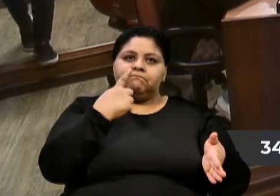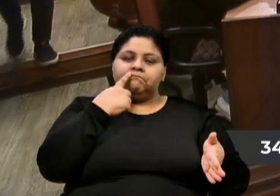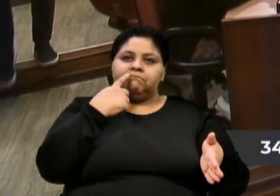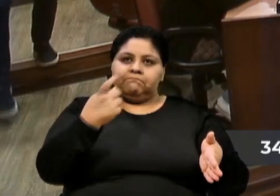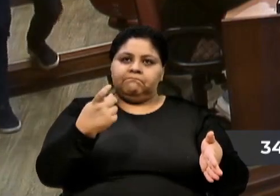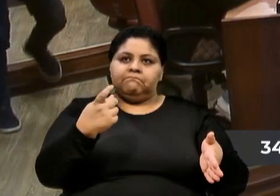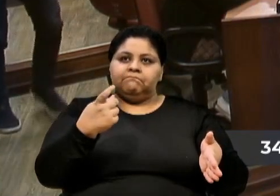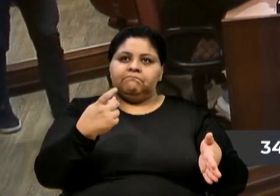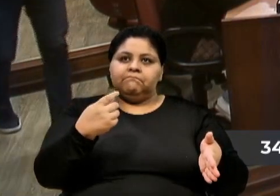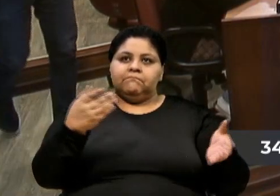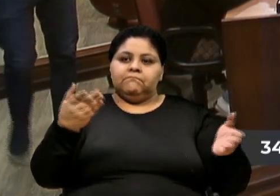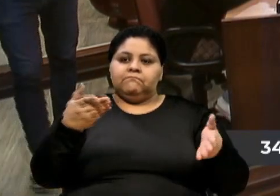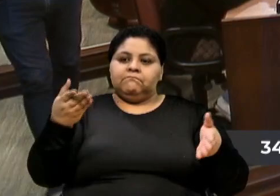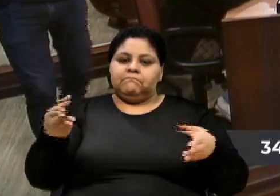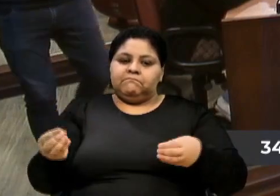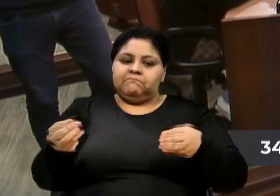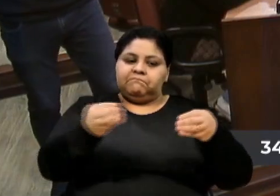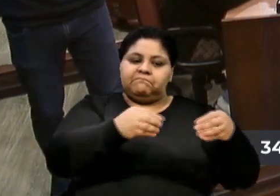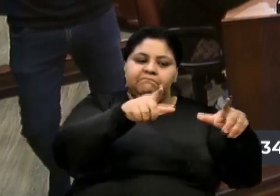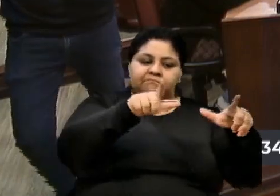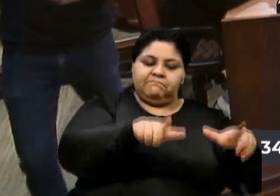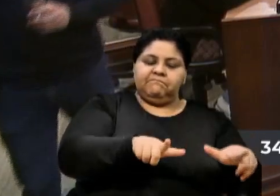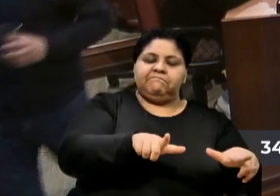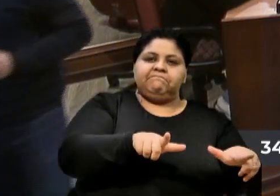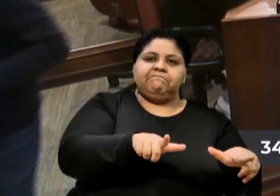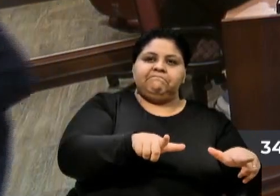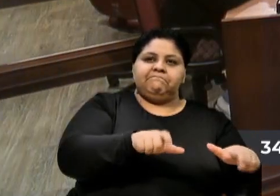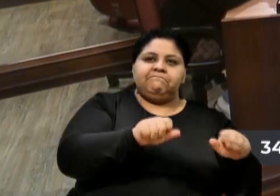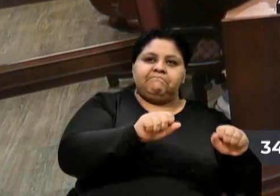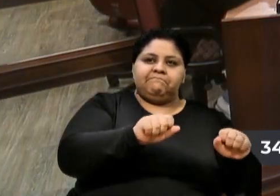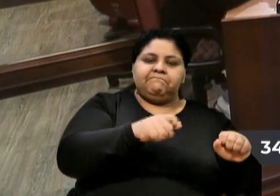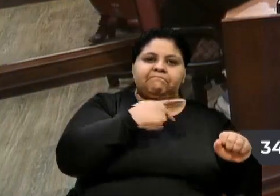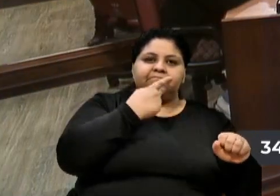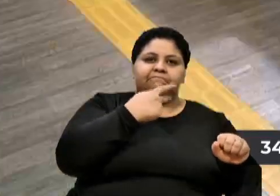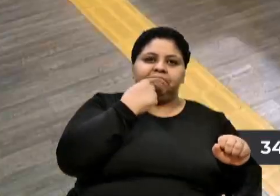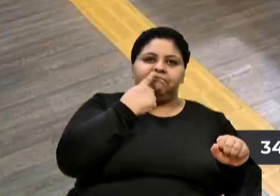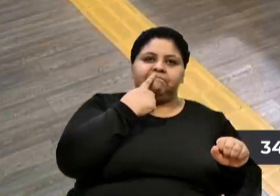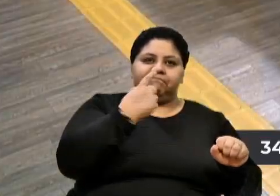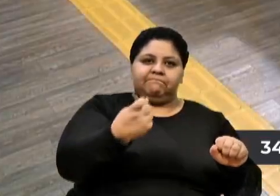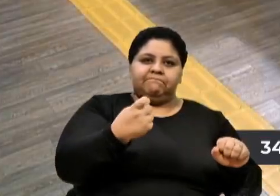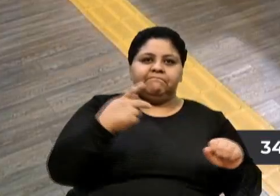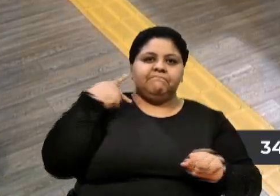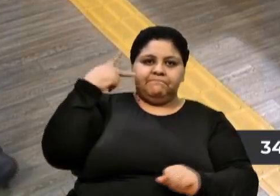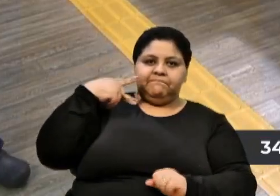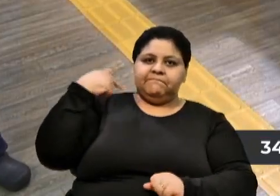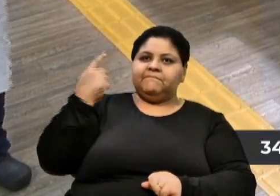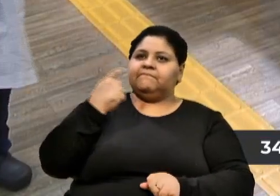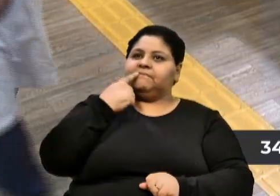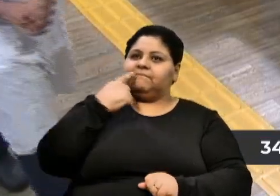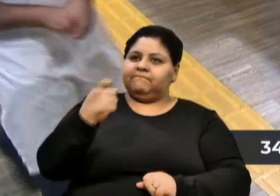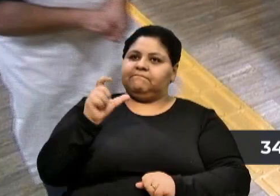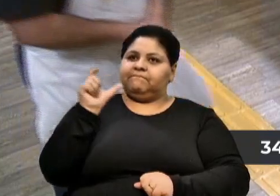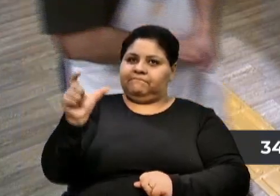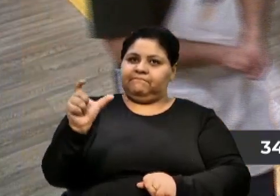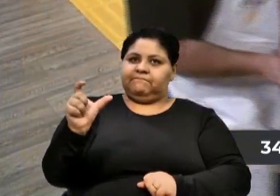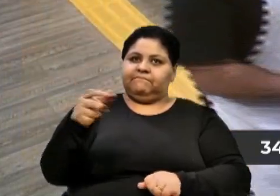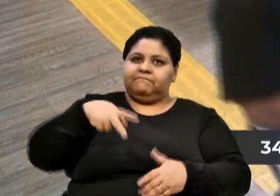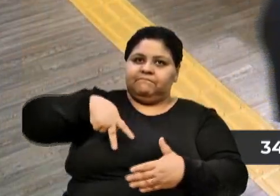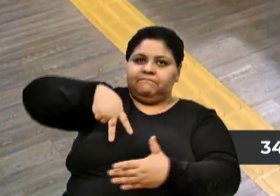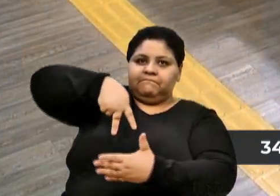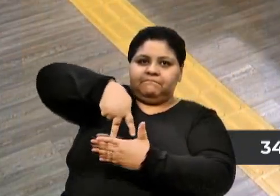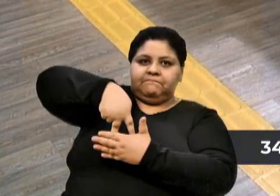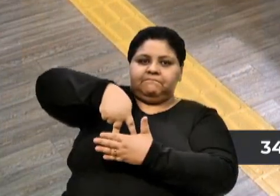eu devolvo esse espaço à vereadora Rosa Frigieri. Vereadora Rosa Frigieri, com a palavra, na tribuna.